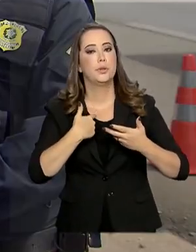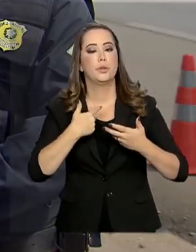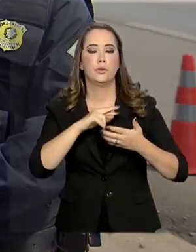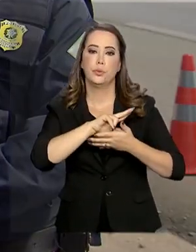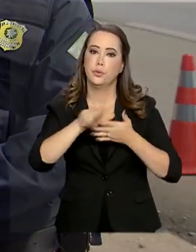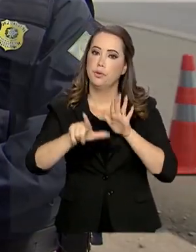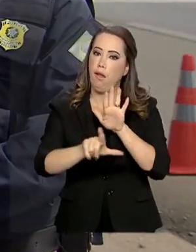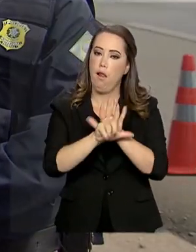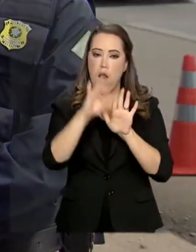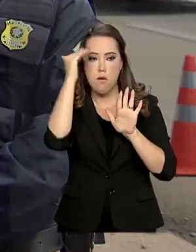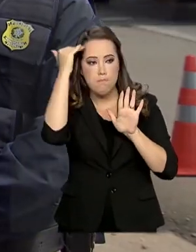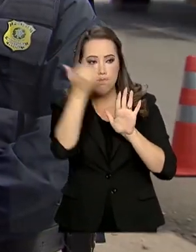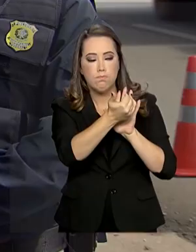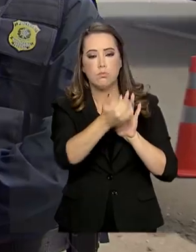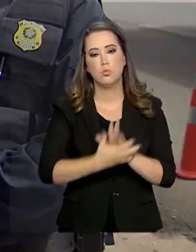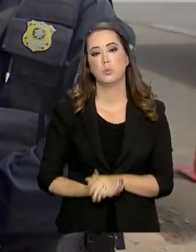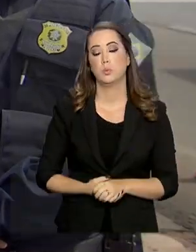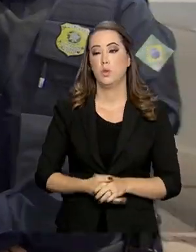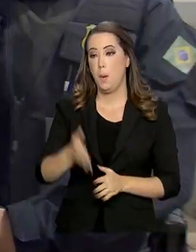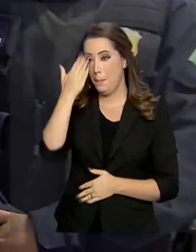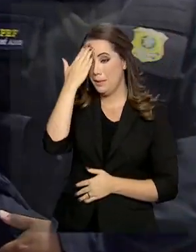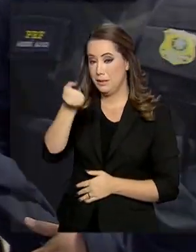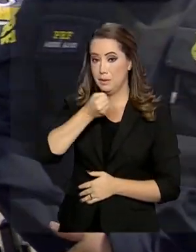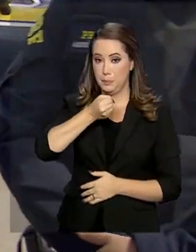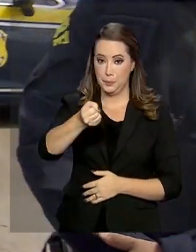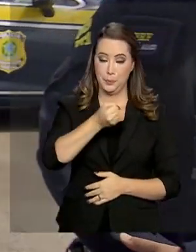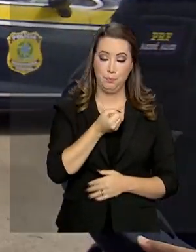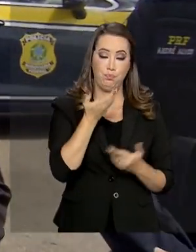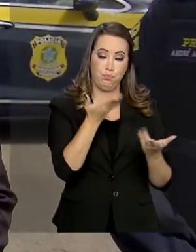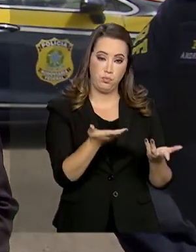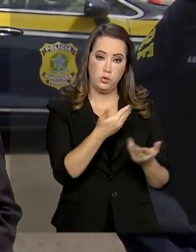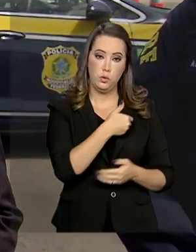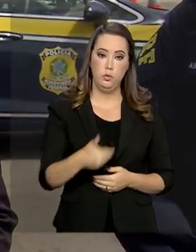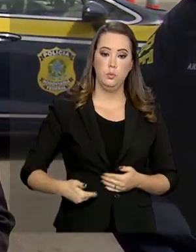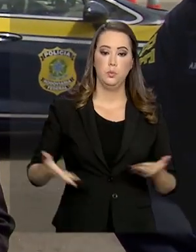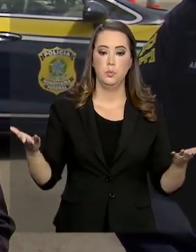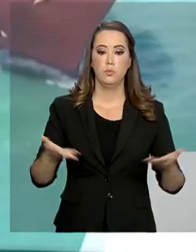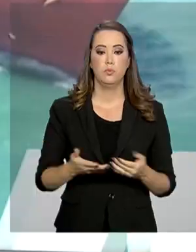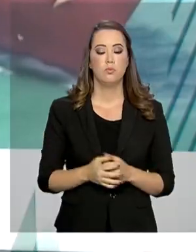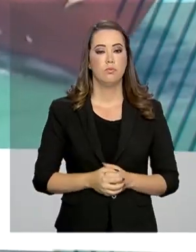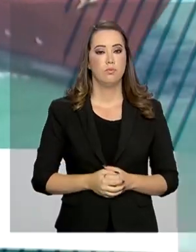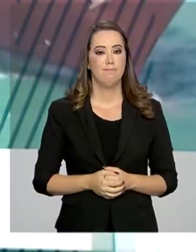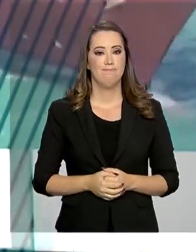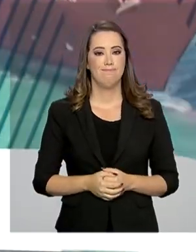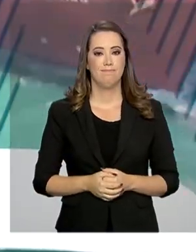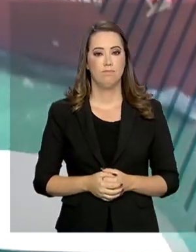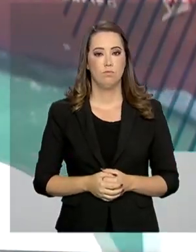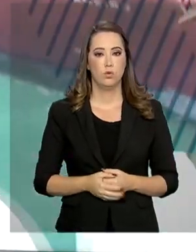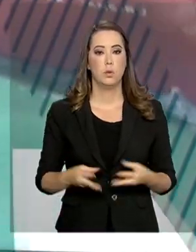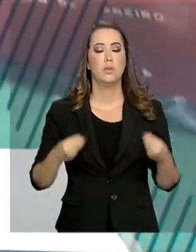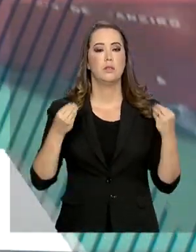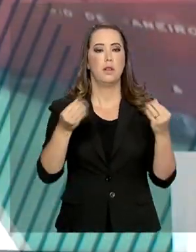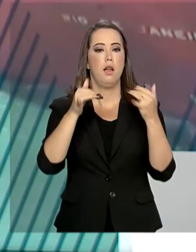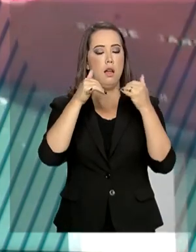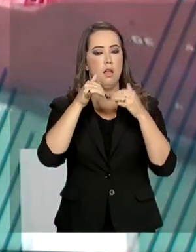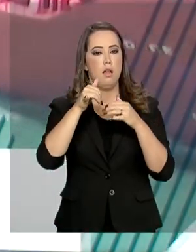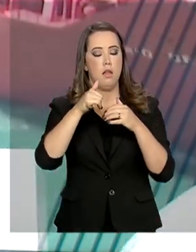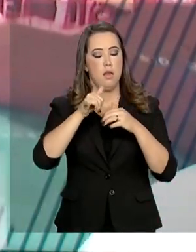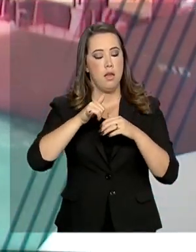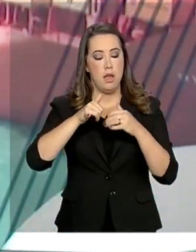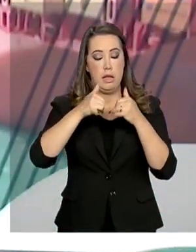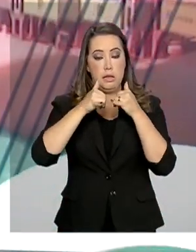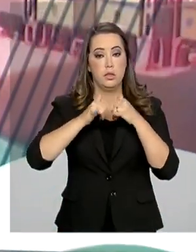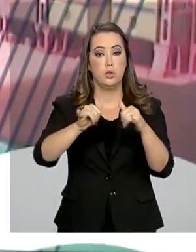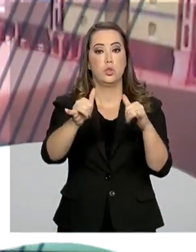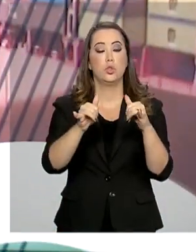lei. Muito obrigado pela entrevista. Glauco de Queiroz para o Governo Agora. E para garantir energia elétrica